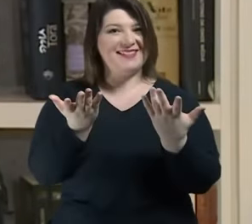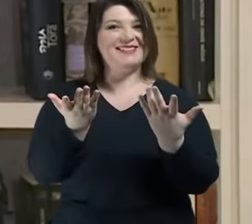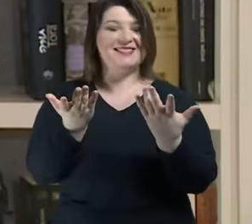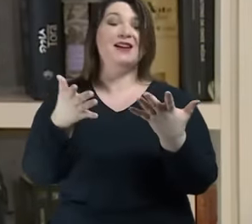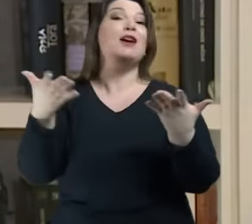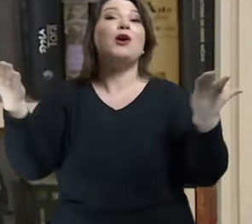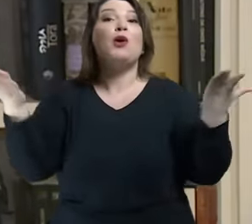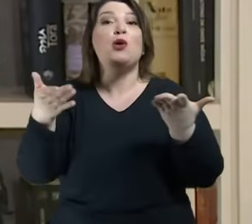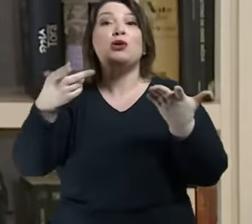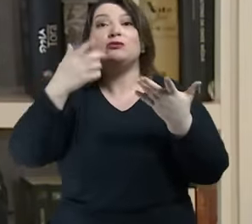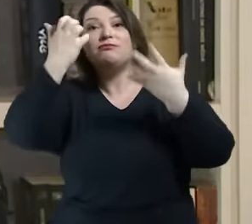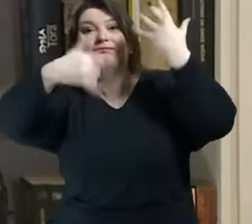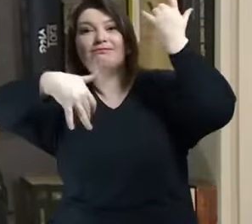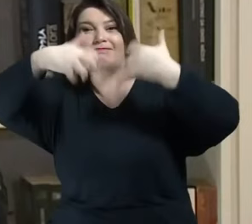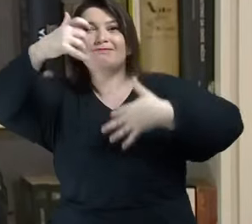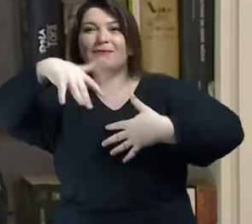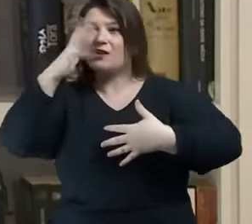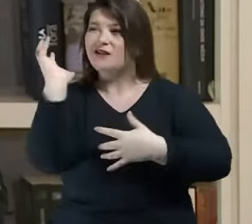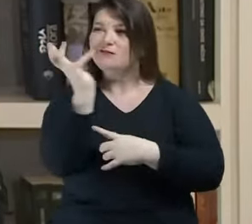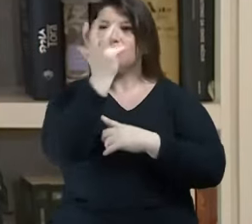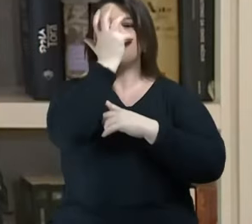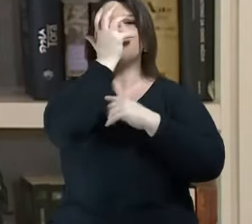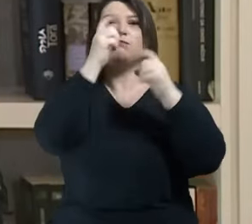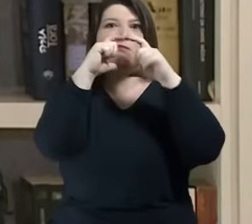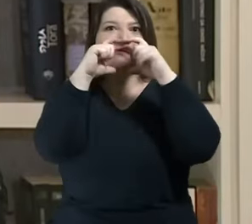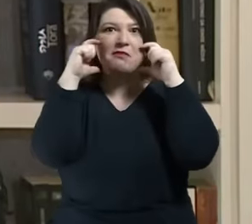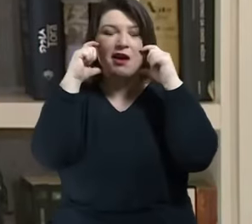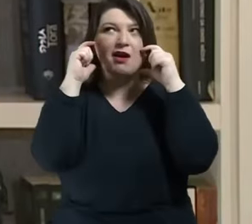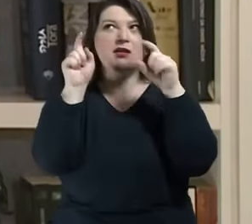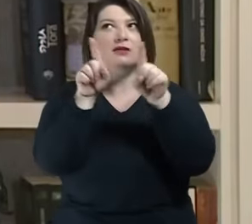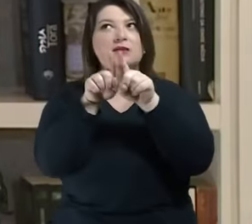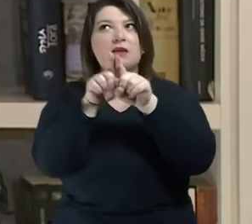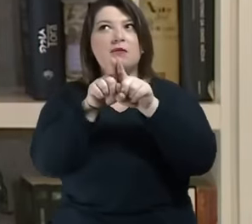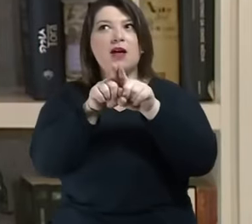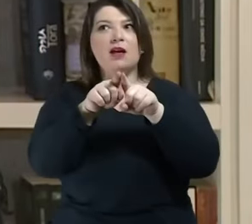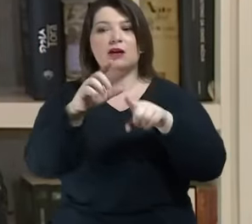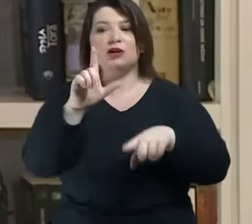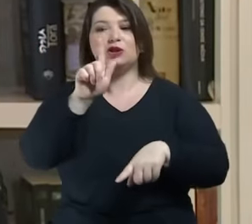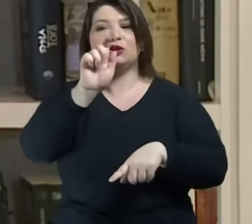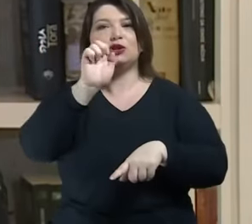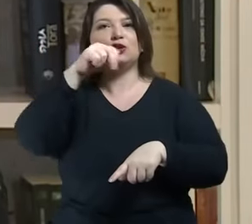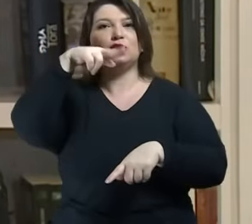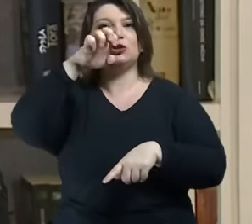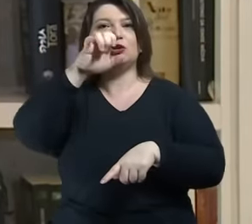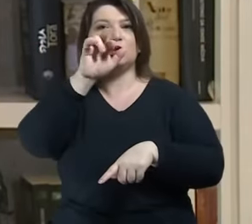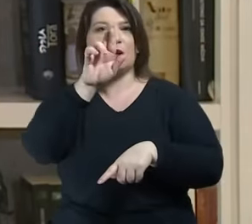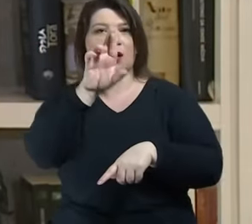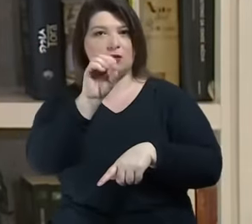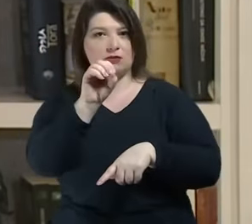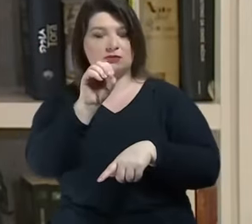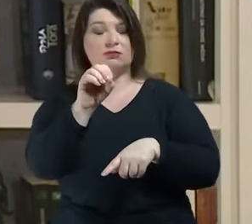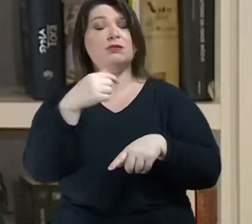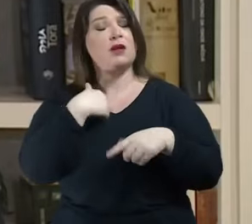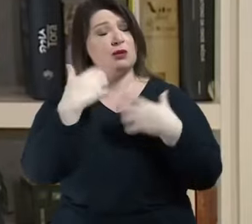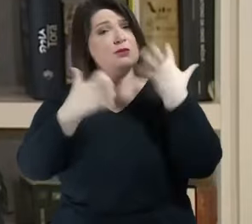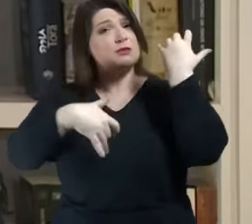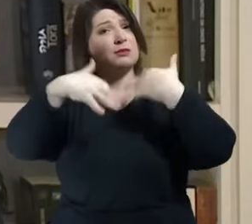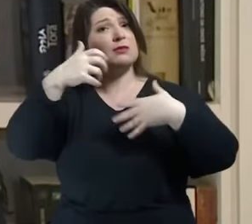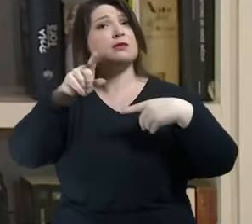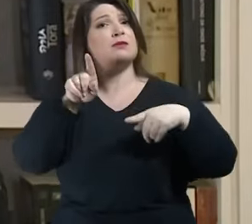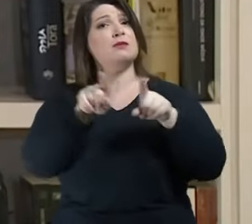gênero, eu vou falar também da minha experiência, da minha experiência ao longo desses 14 anos de café